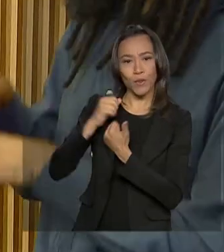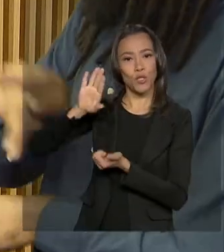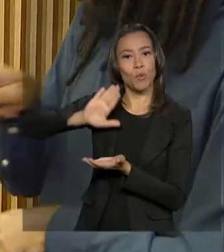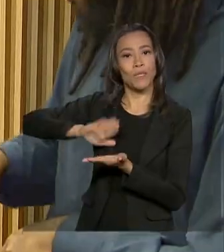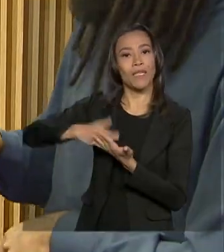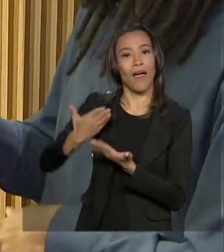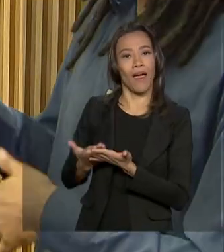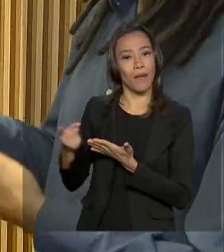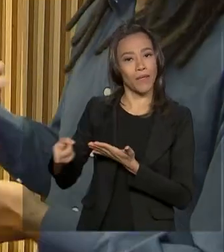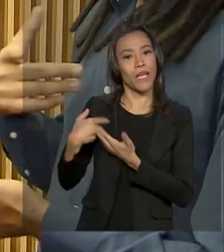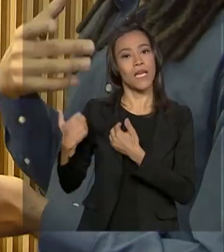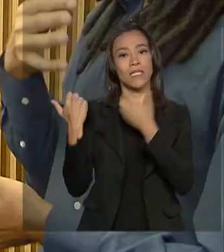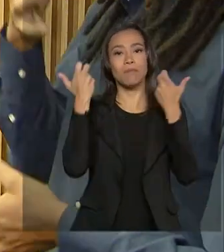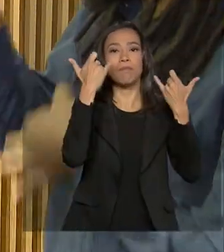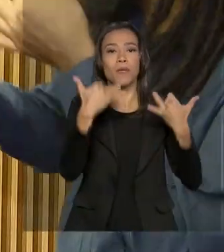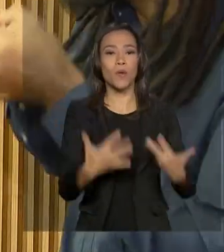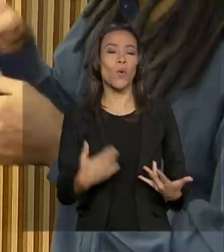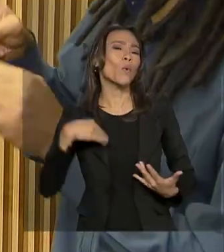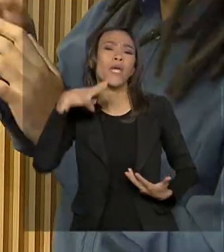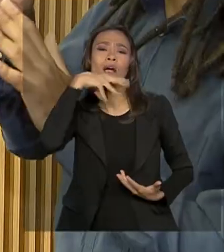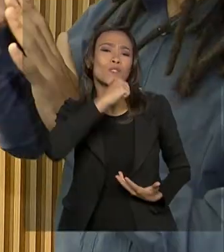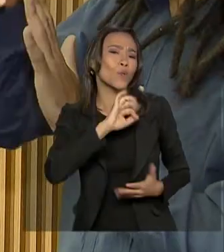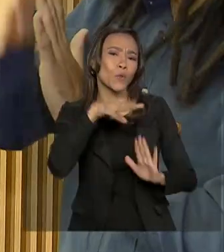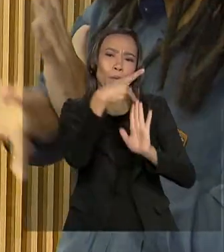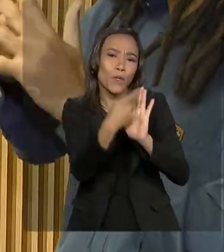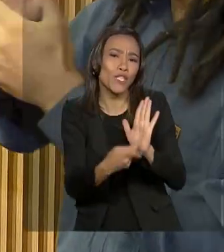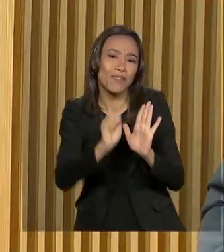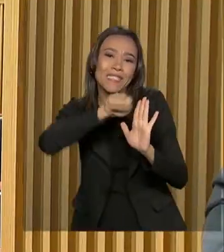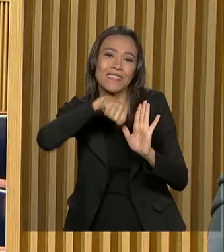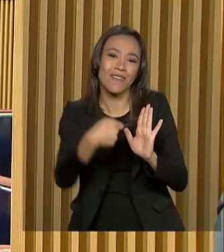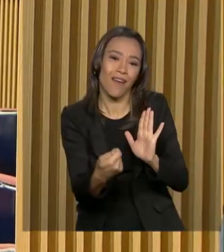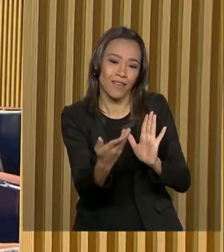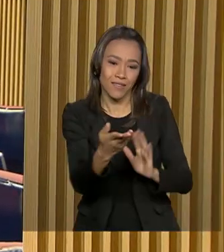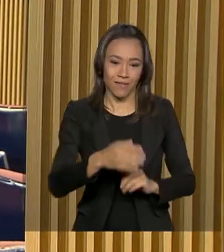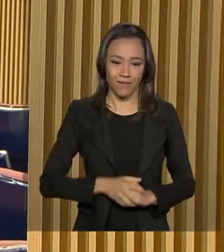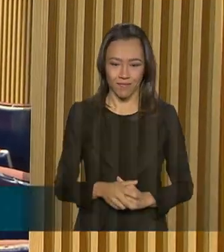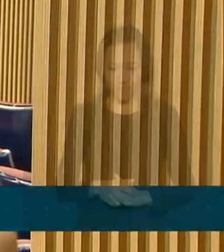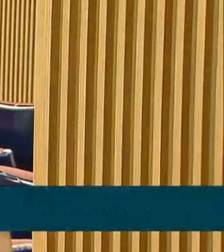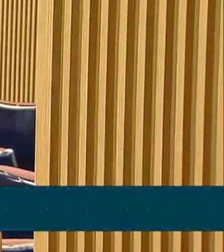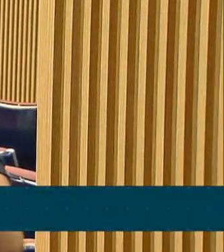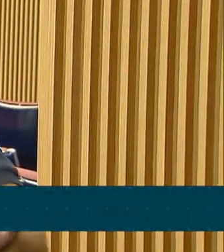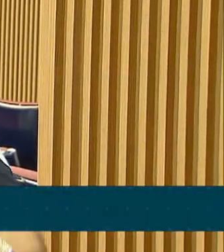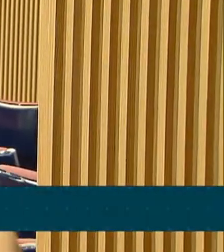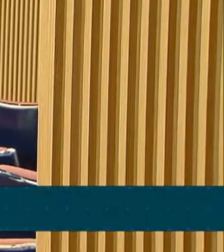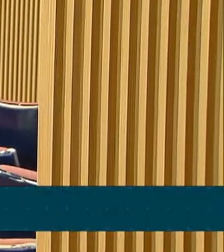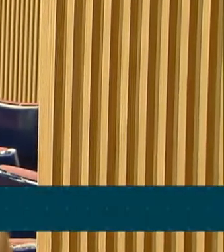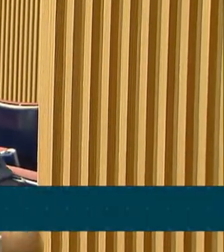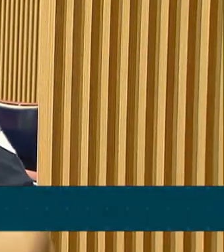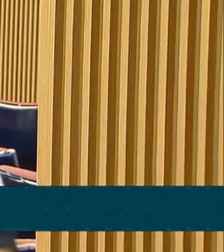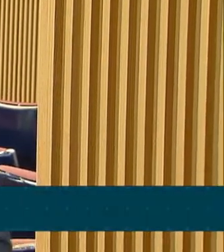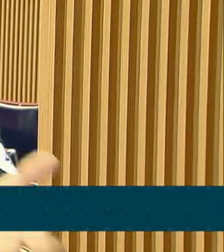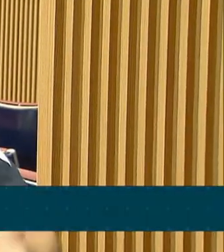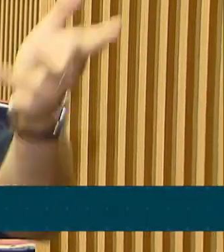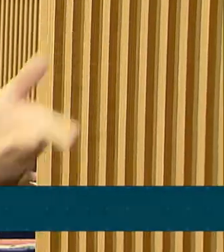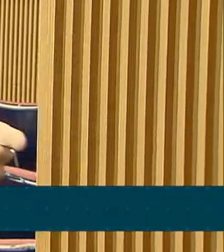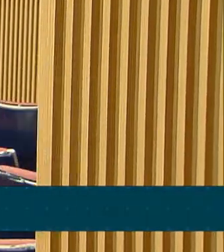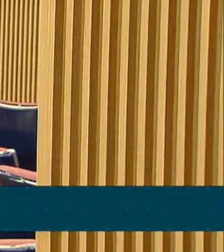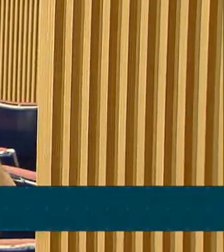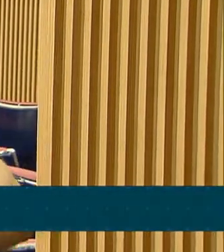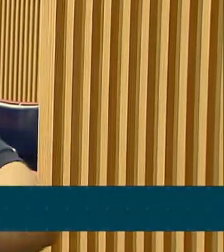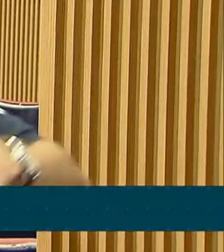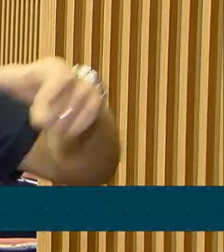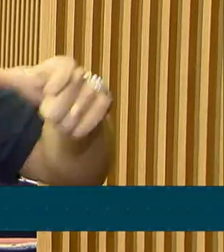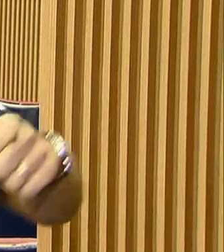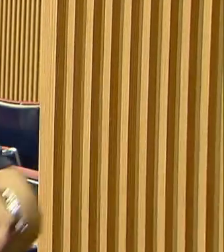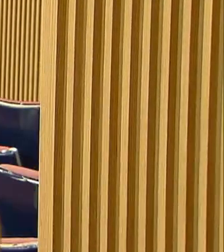libras, ele nos contou o que achou do projeto Sinais. É muito interessante e também muito importante, todos os surdos,